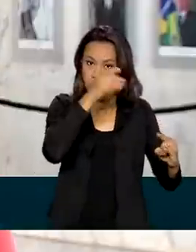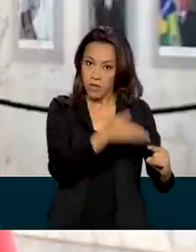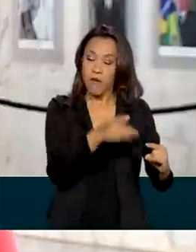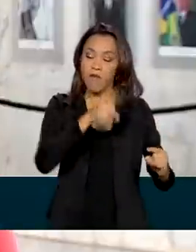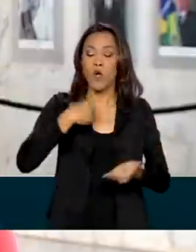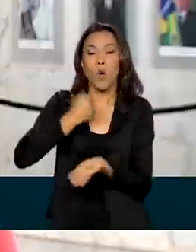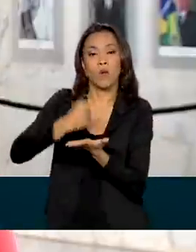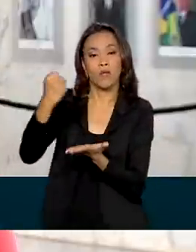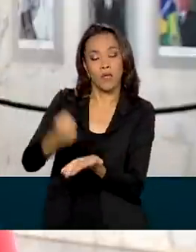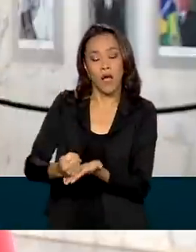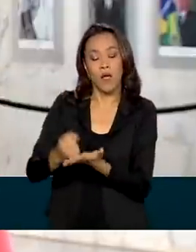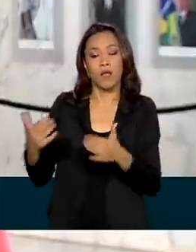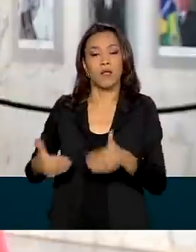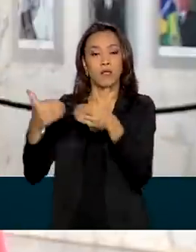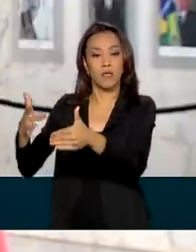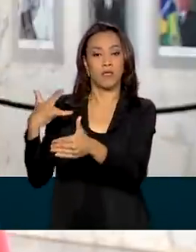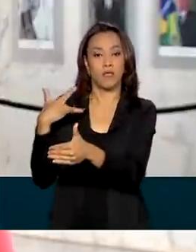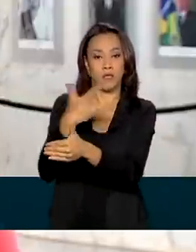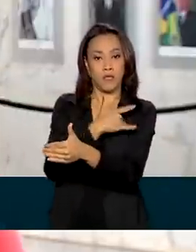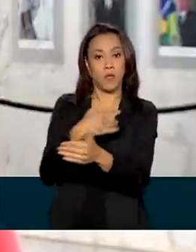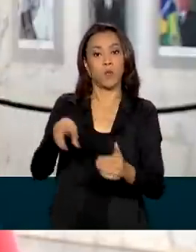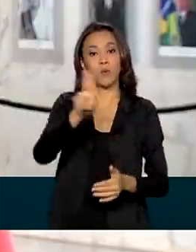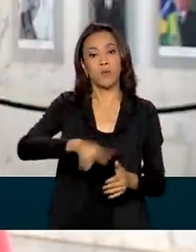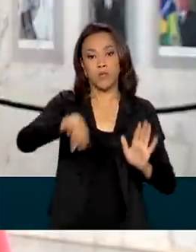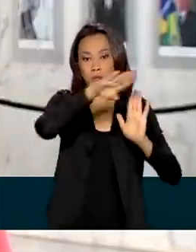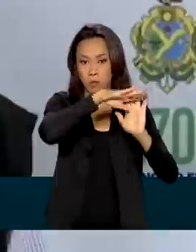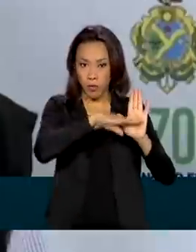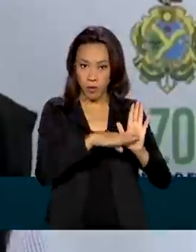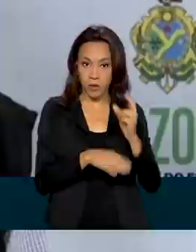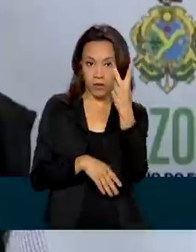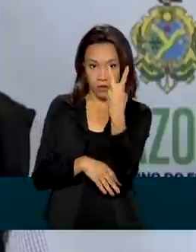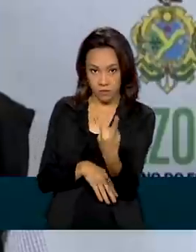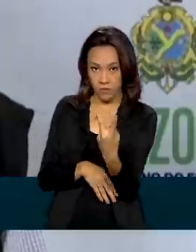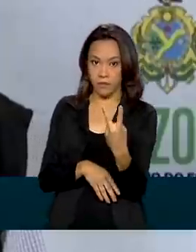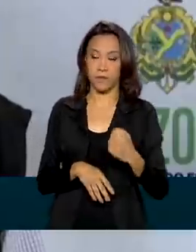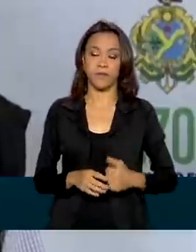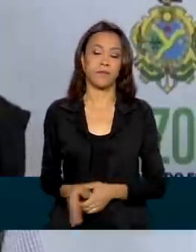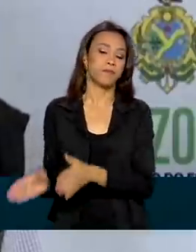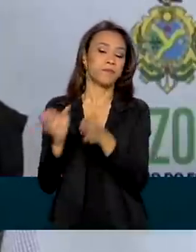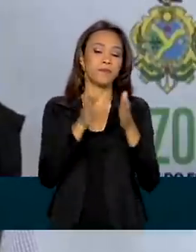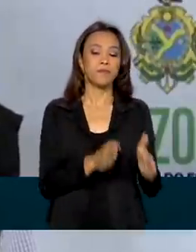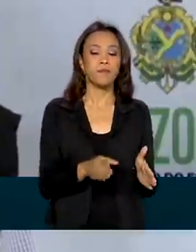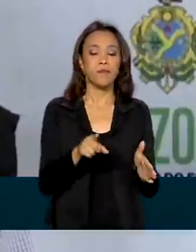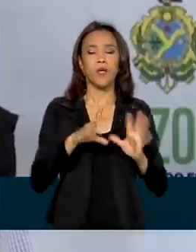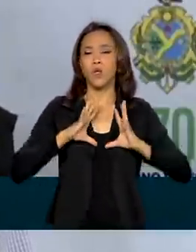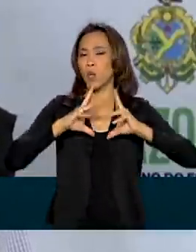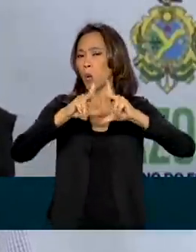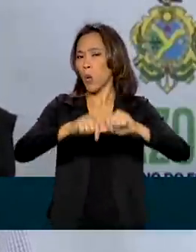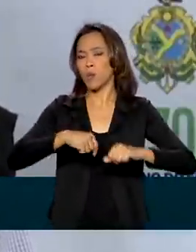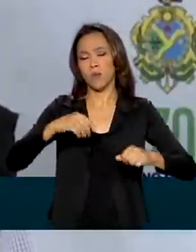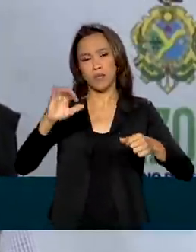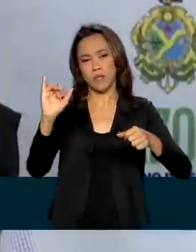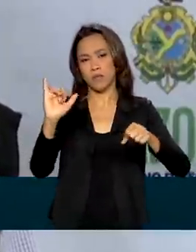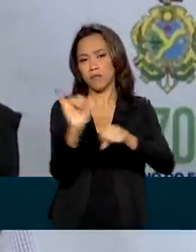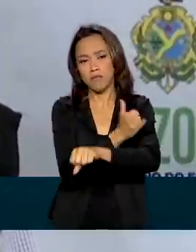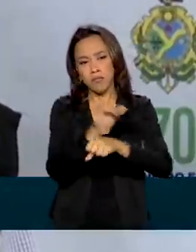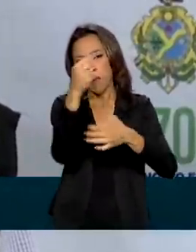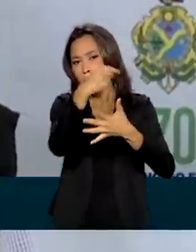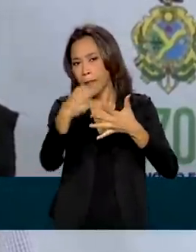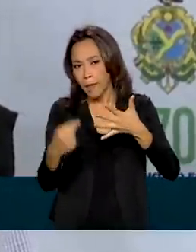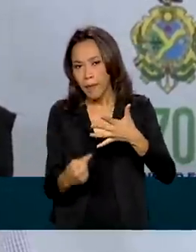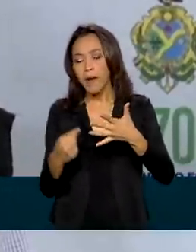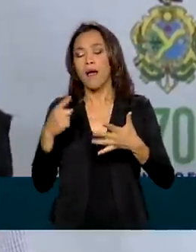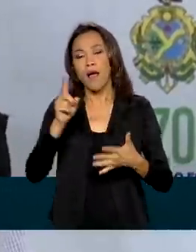Saúde por meio dos programas Mais Médicos e Conta Comigo. Todas essas ações têm sido importantes para que a gente comece a